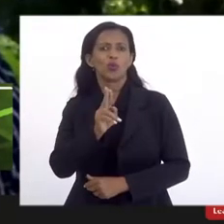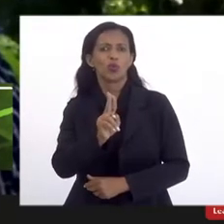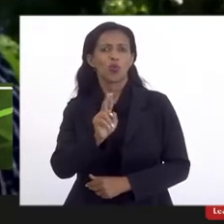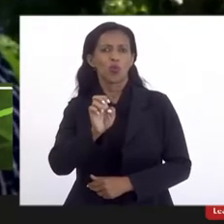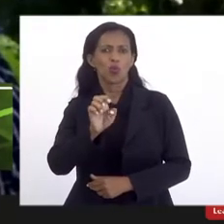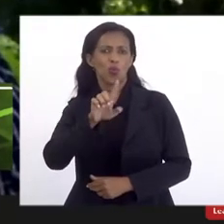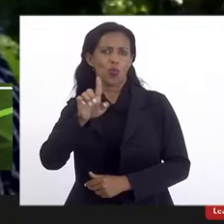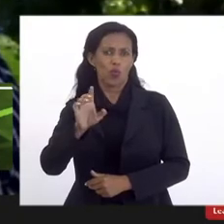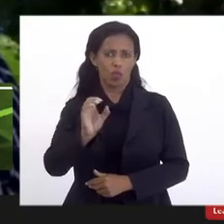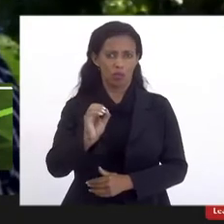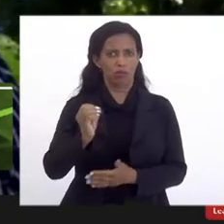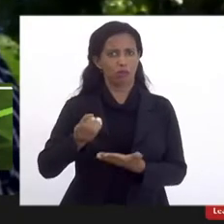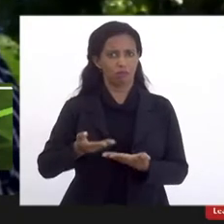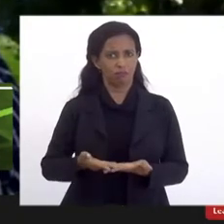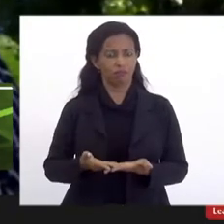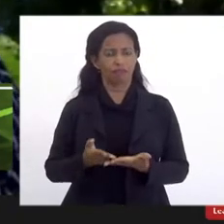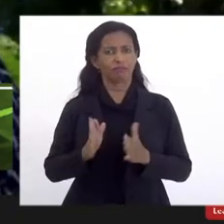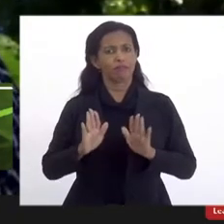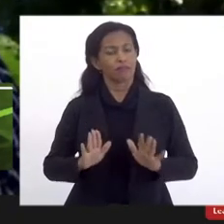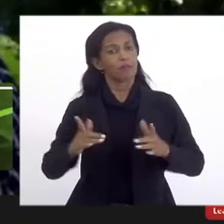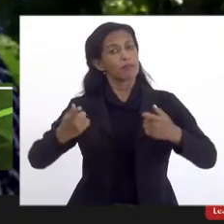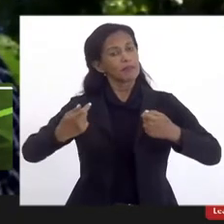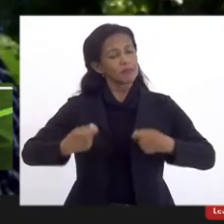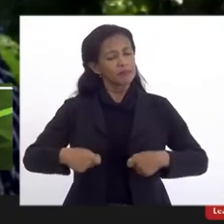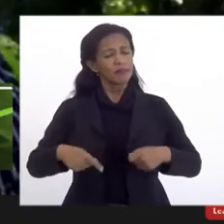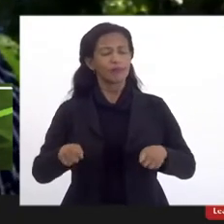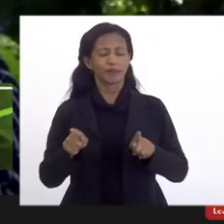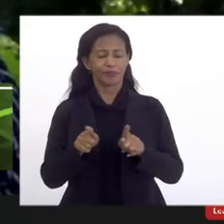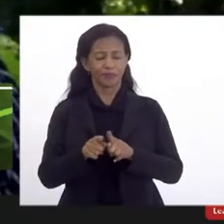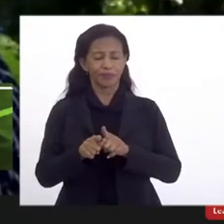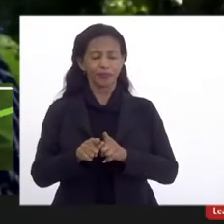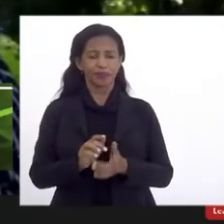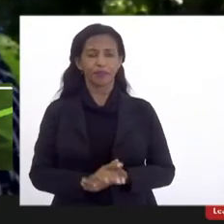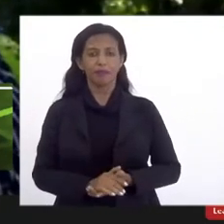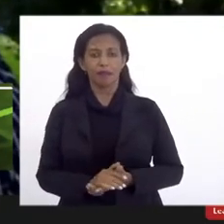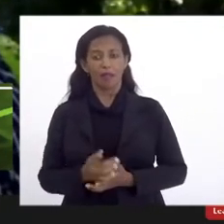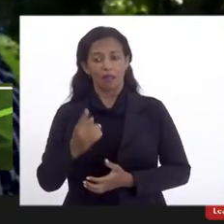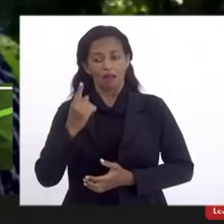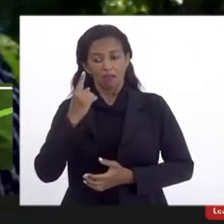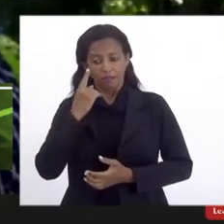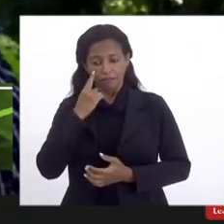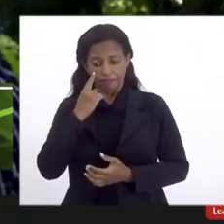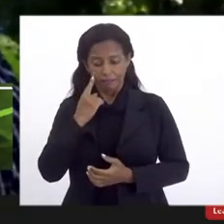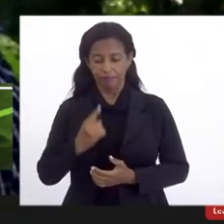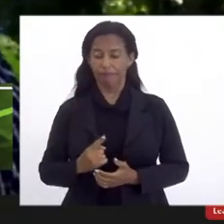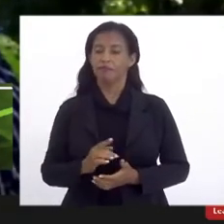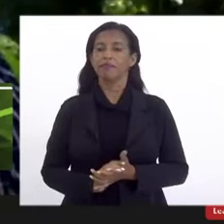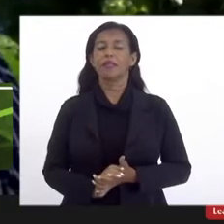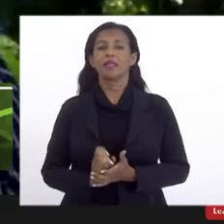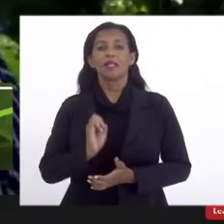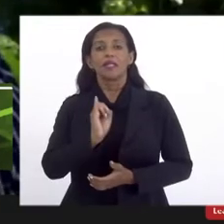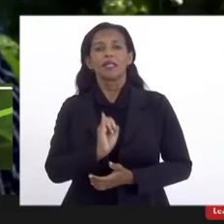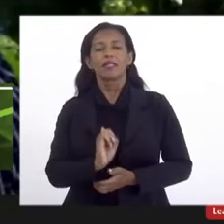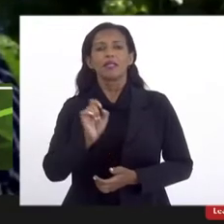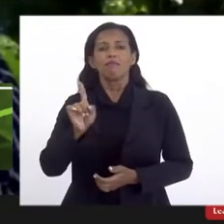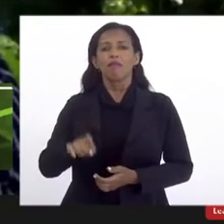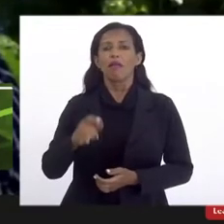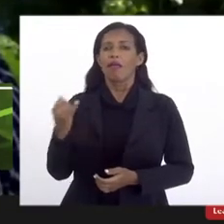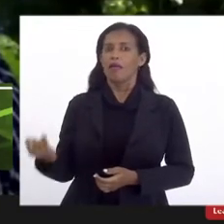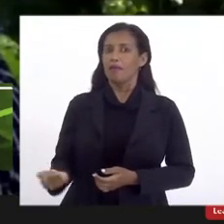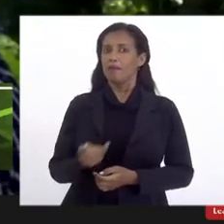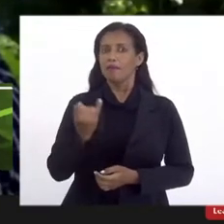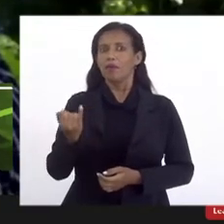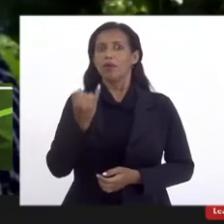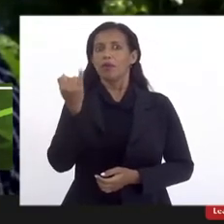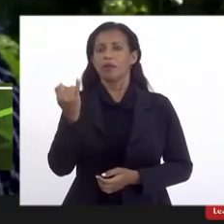Mas devemos também levar em consideração que se é importante para a